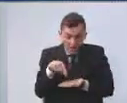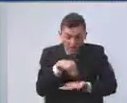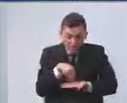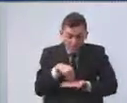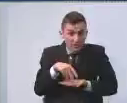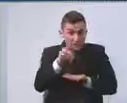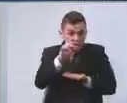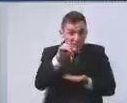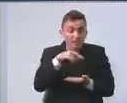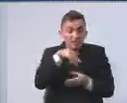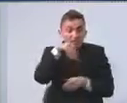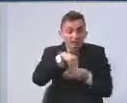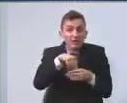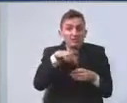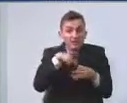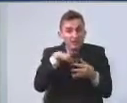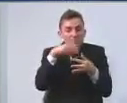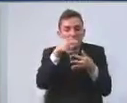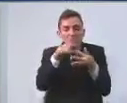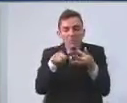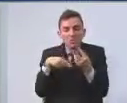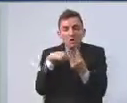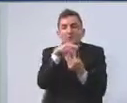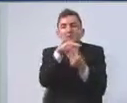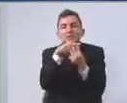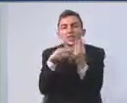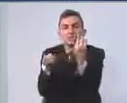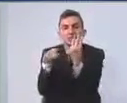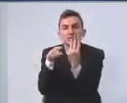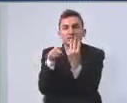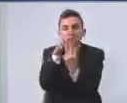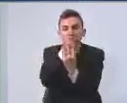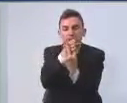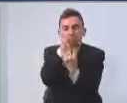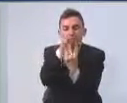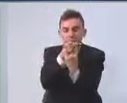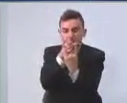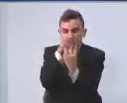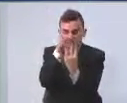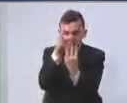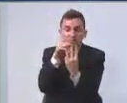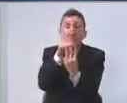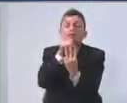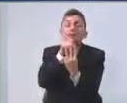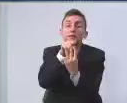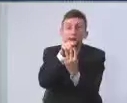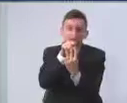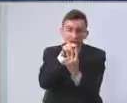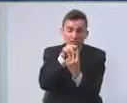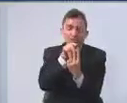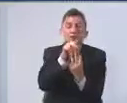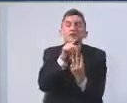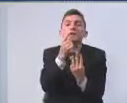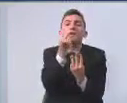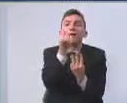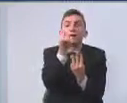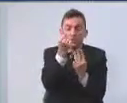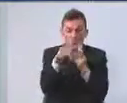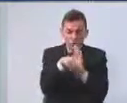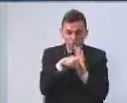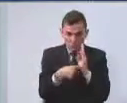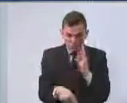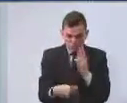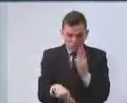subdivisão em três partes. Ele tem uma parte que nós chamamos de recursos próprios,